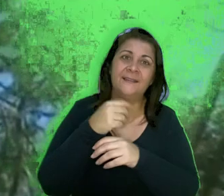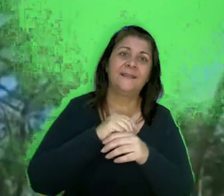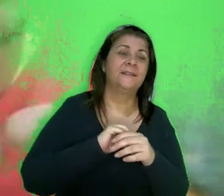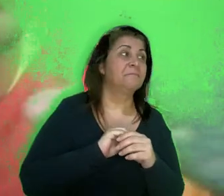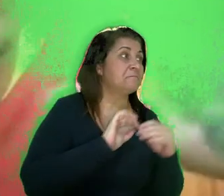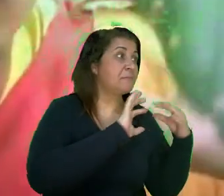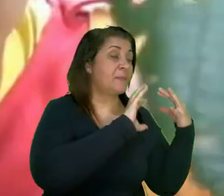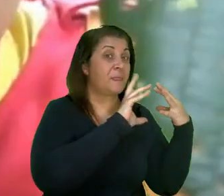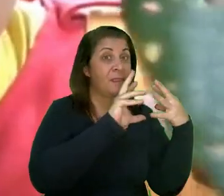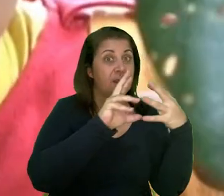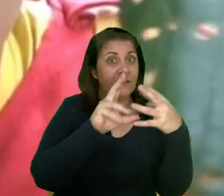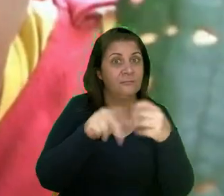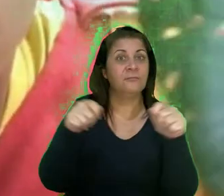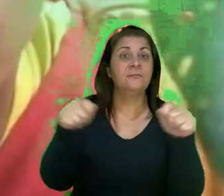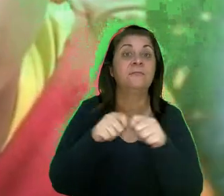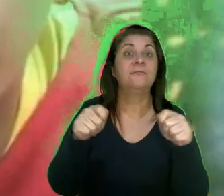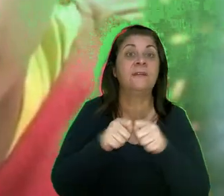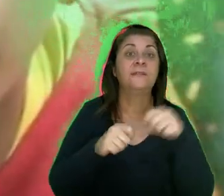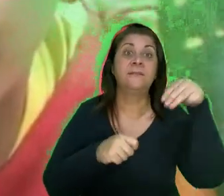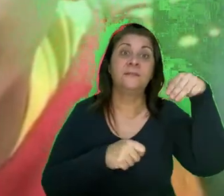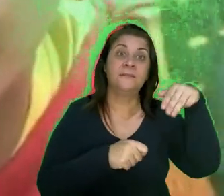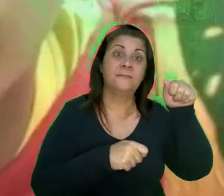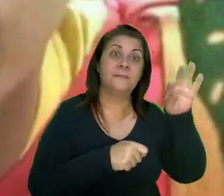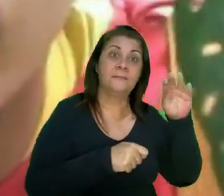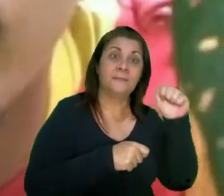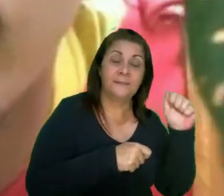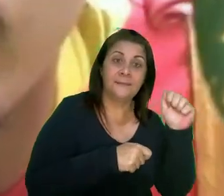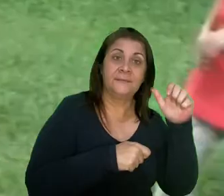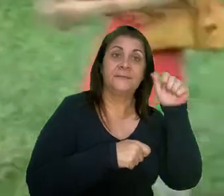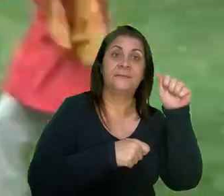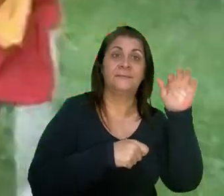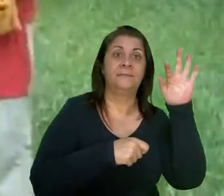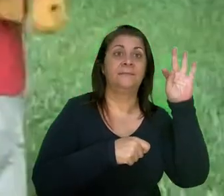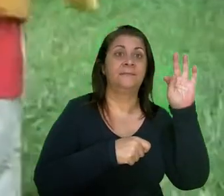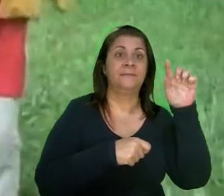Tudo isso forma a Mata Atlântica.